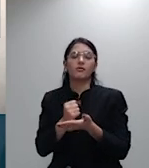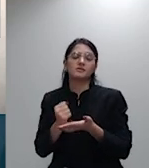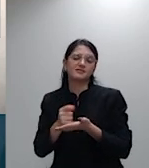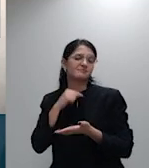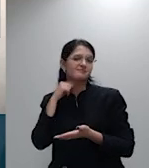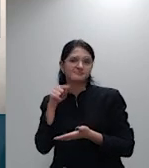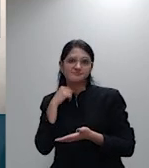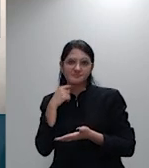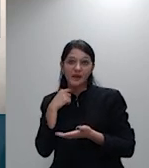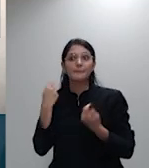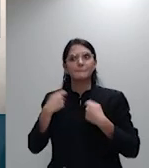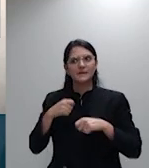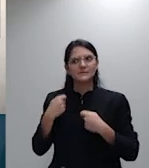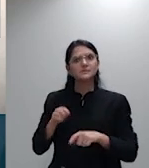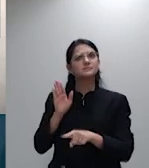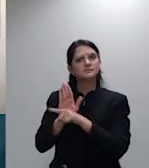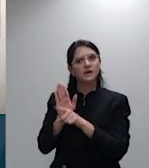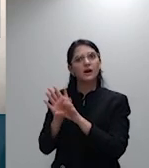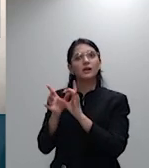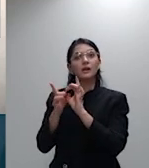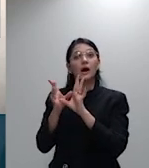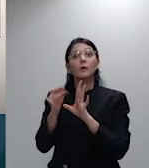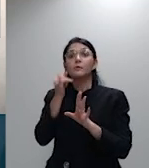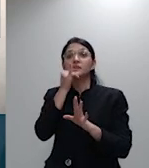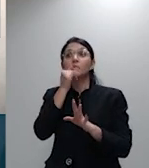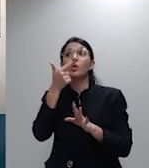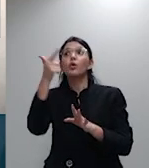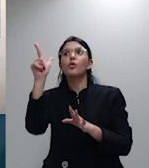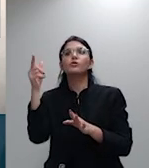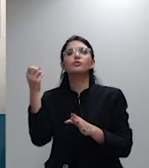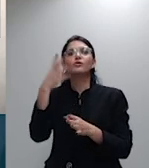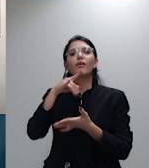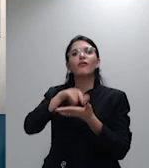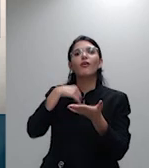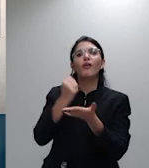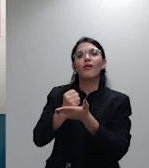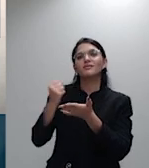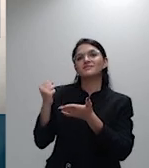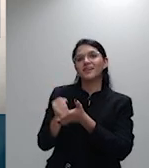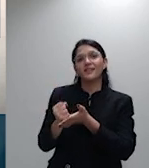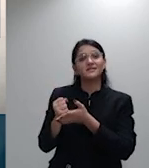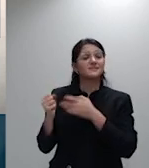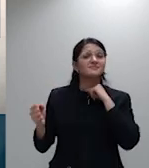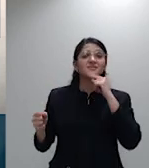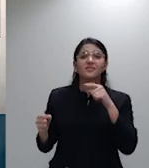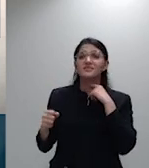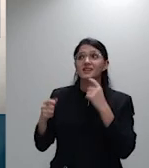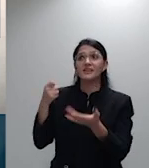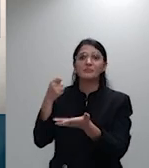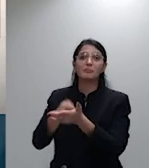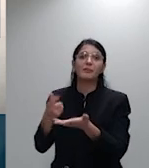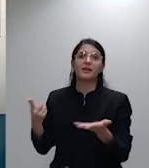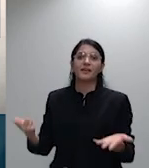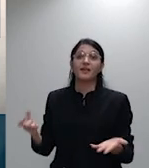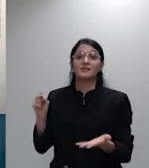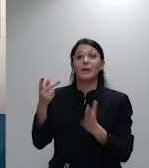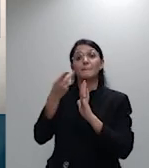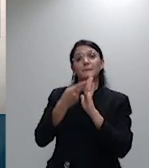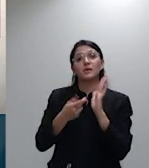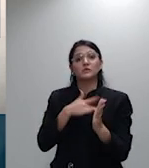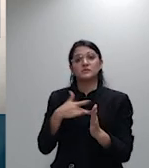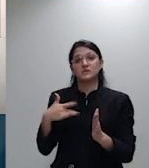dificuldade para encontrar uma nova contratação se ele não conseguir pagar o plano de saúde excelência são essas